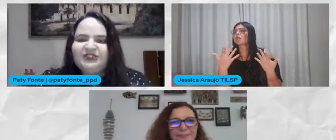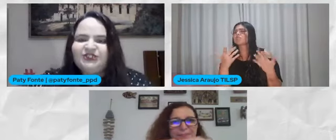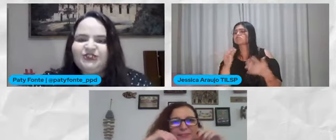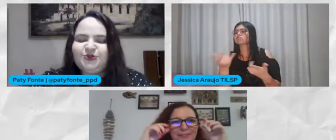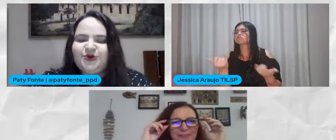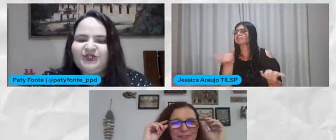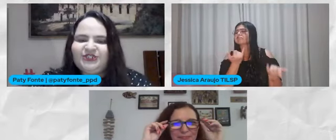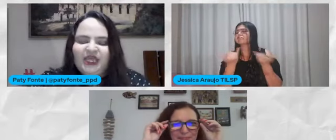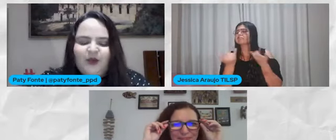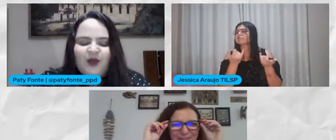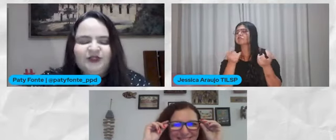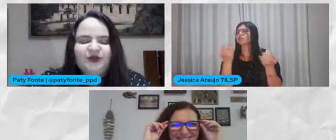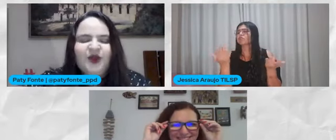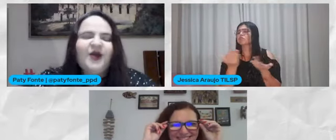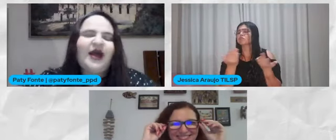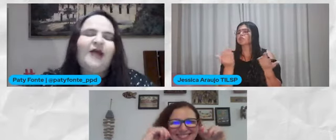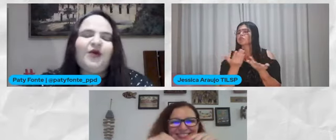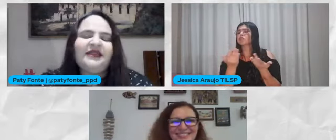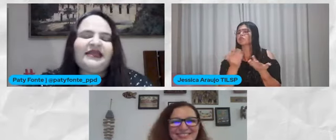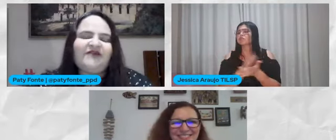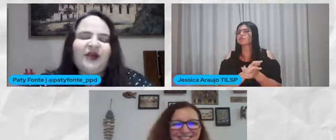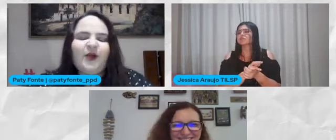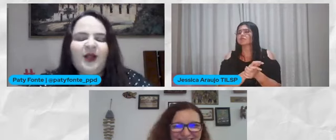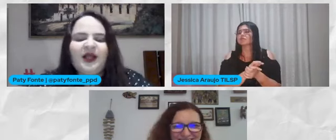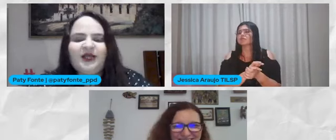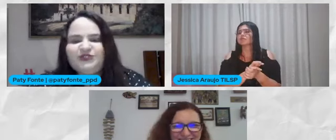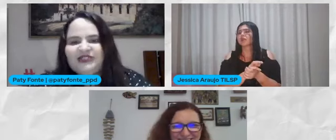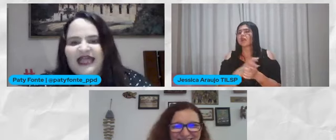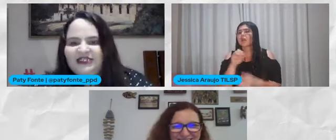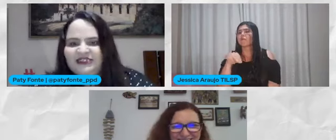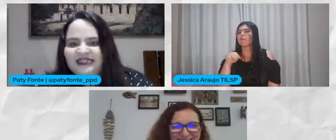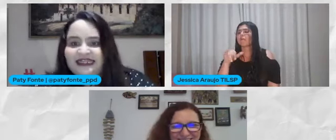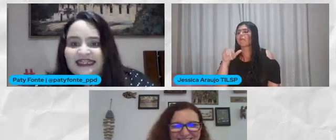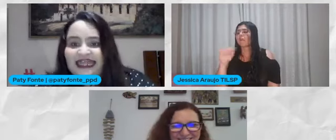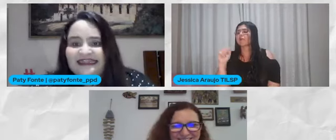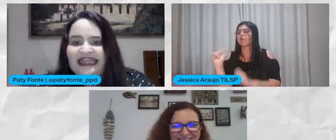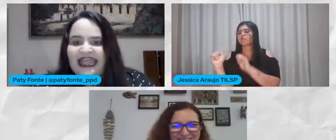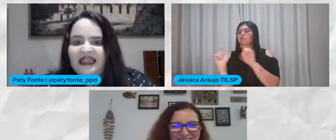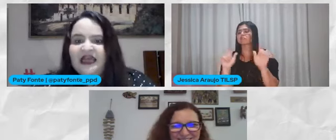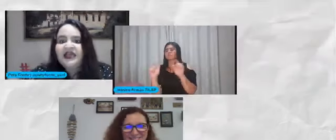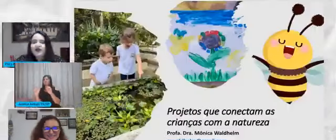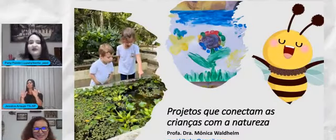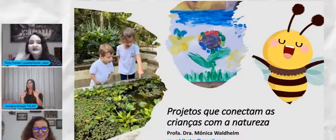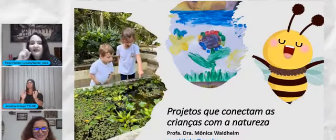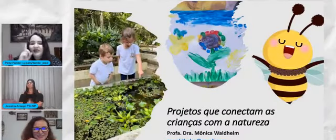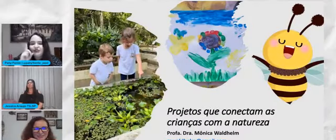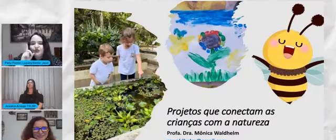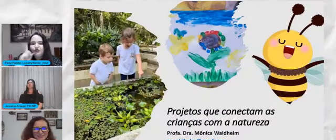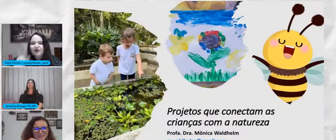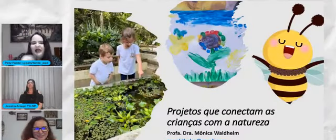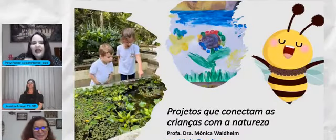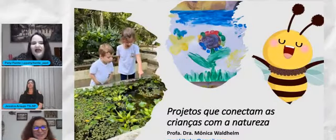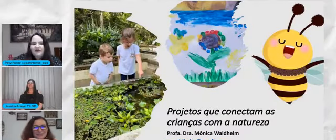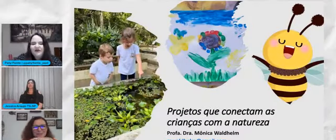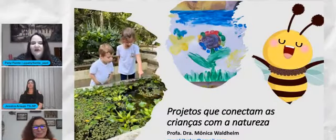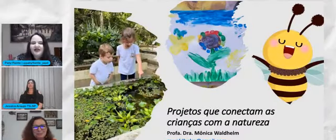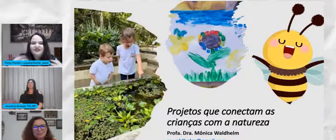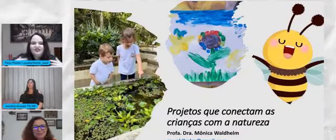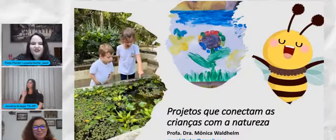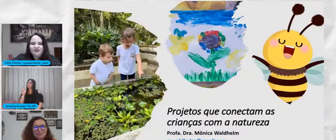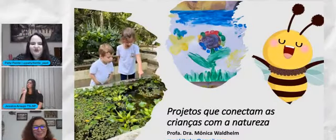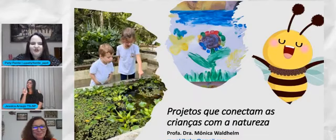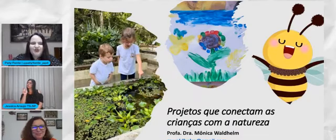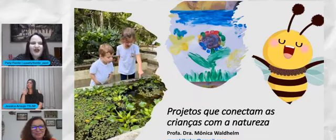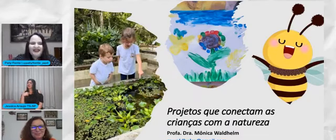energia Para a gente de hoje Enquanto a Mônica Vai colocando o slide Dela na tela Eu quero saber a sua palavra